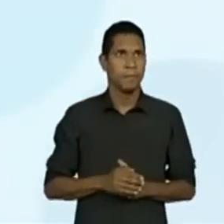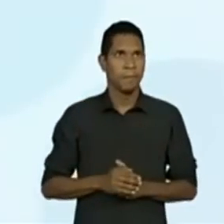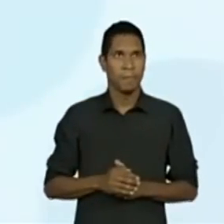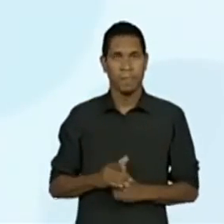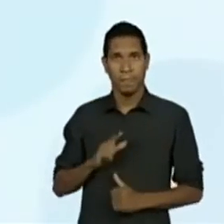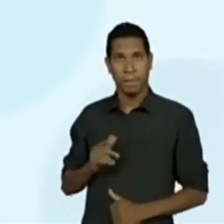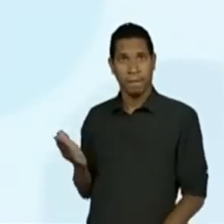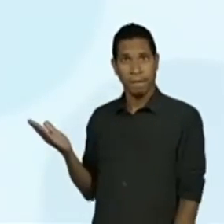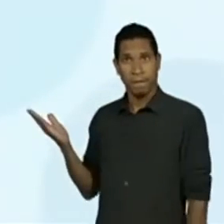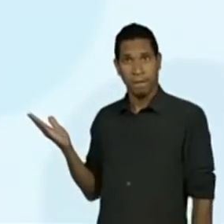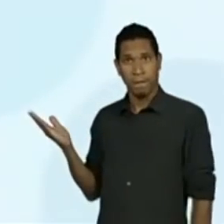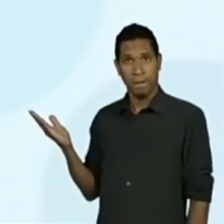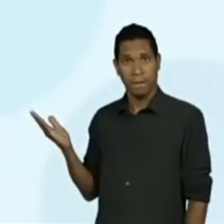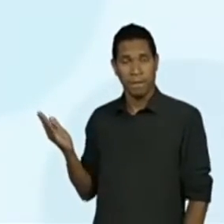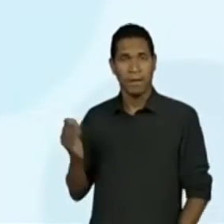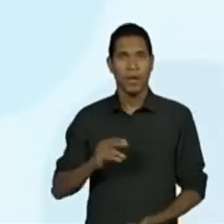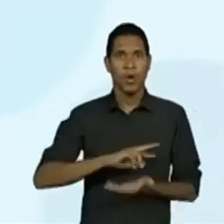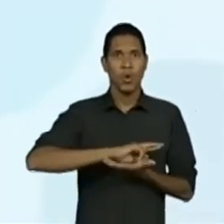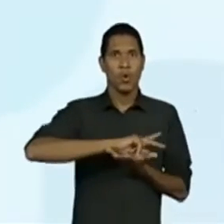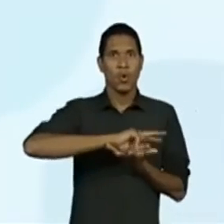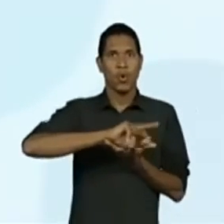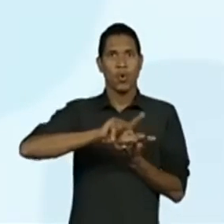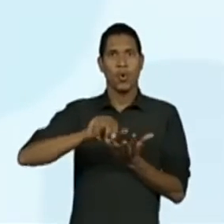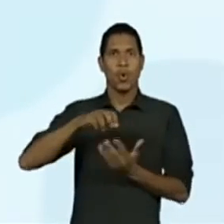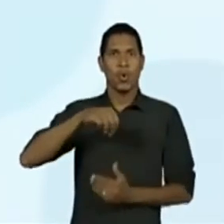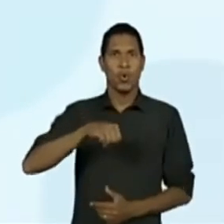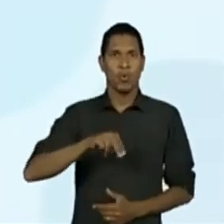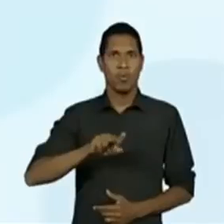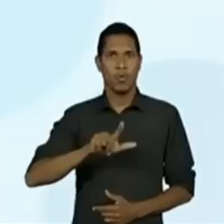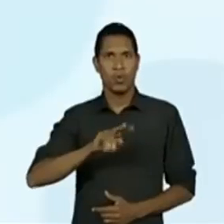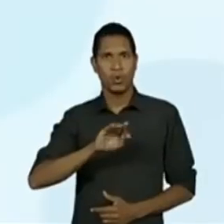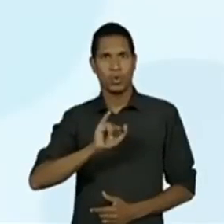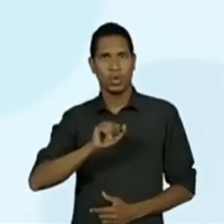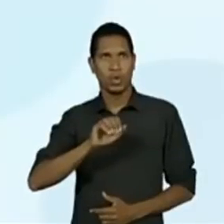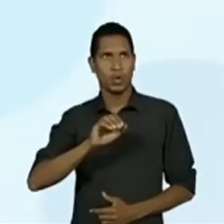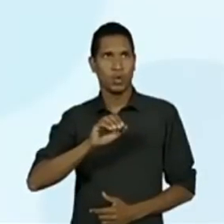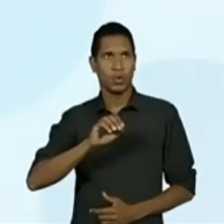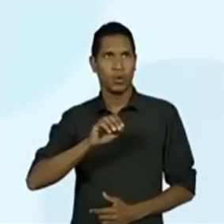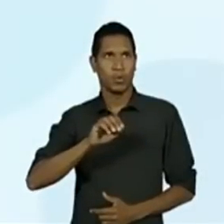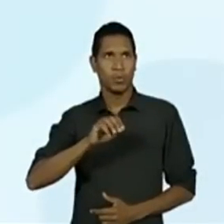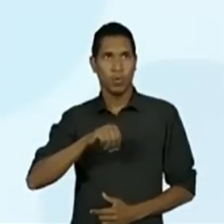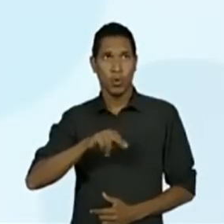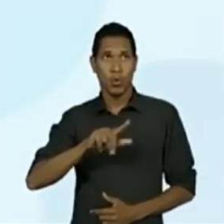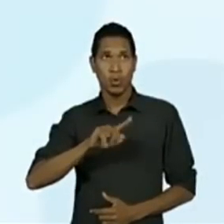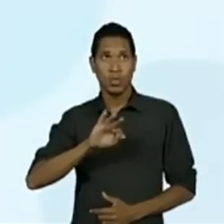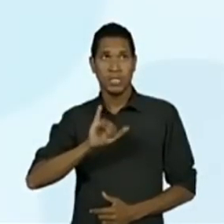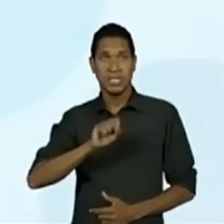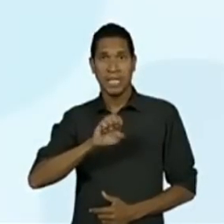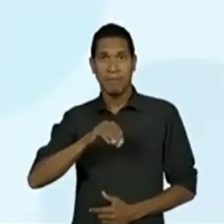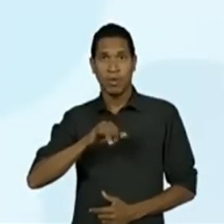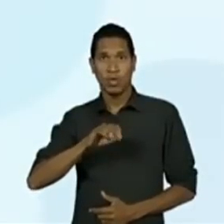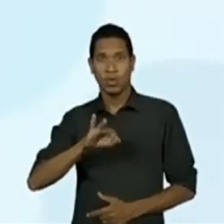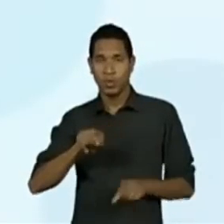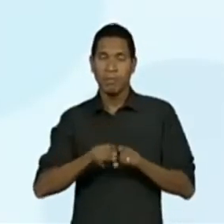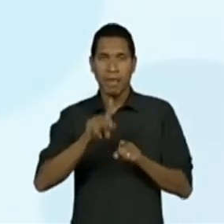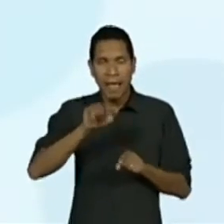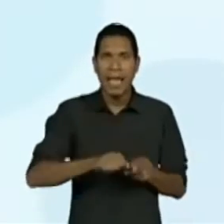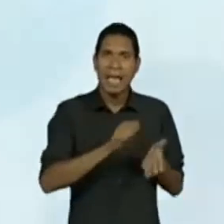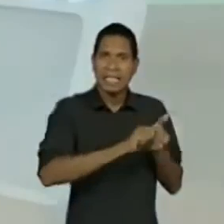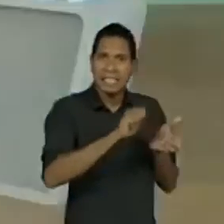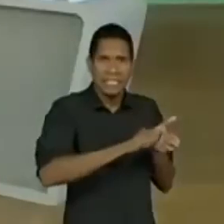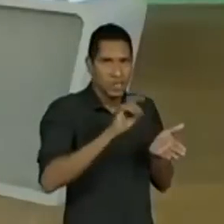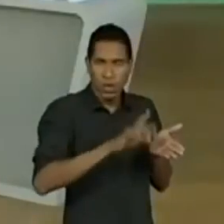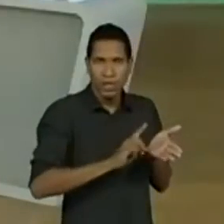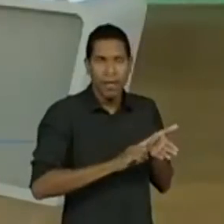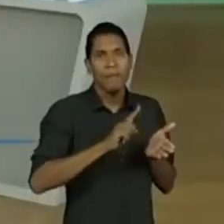palavra. Recursos multissemióticos. É porque eu vou além da escrita, tá? Linguagem digital, alunos do Quinto C,